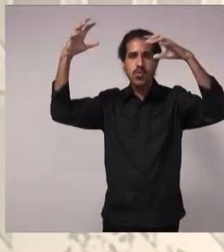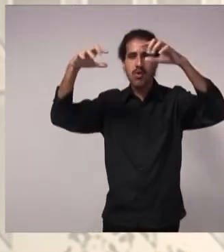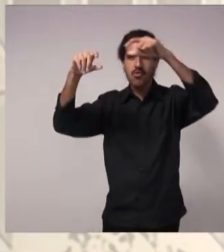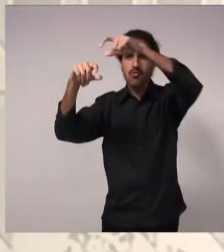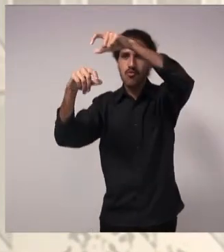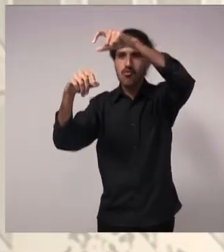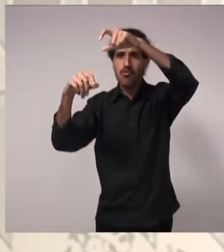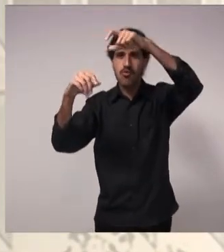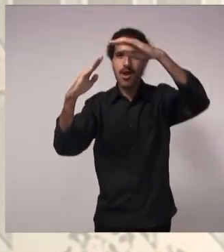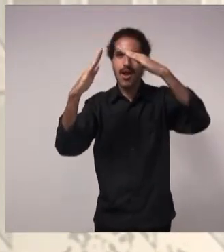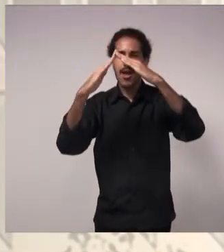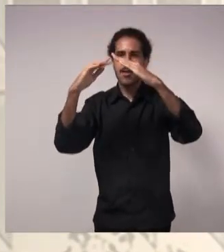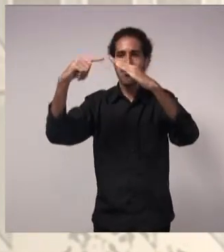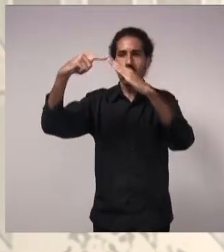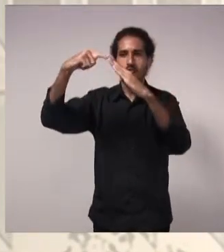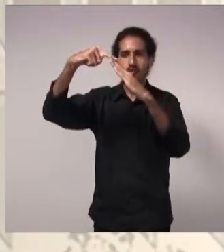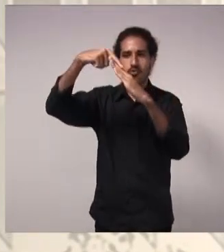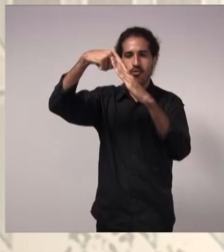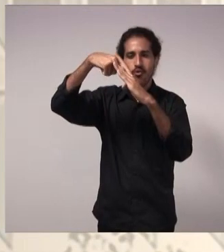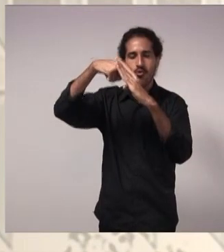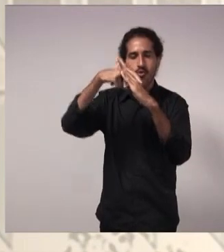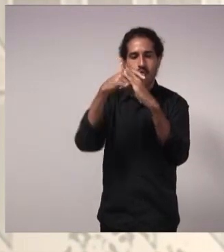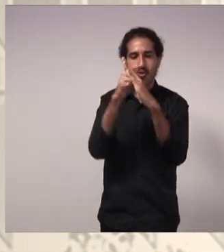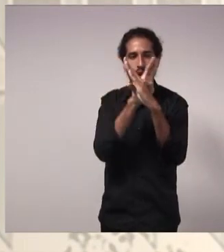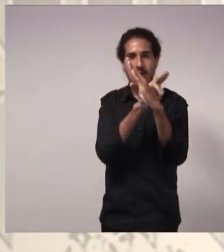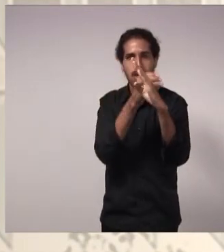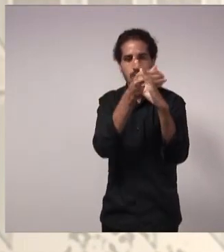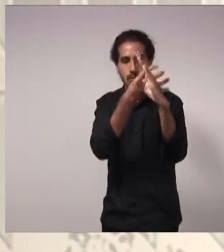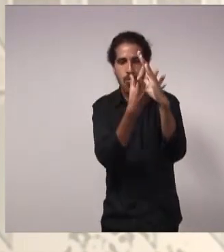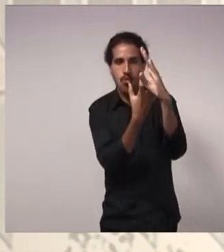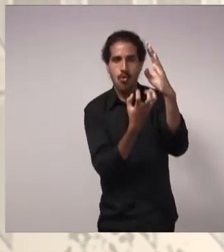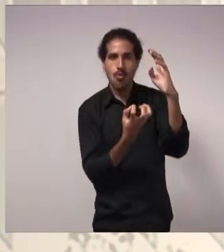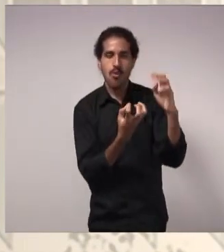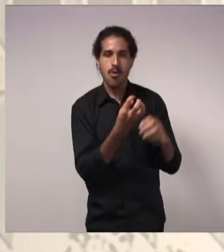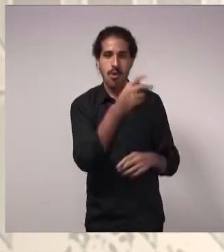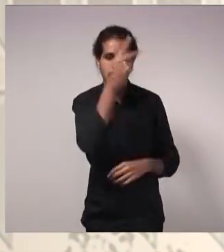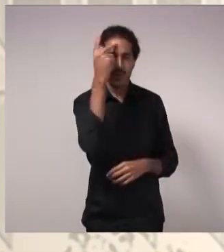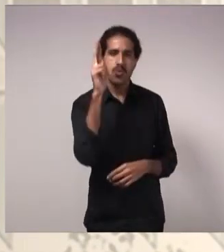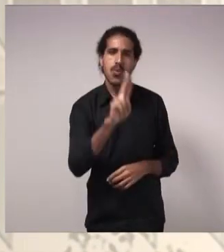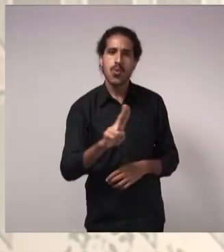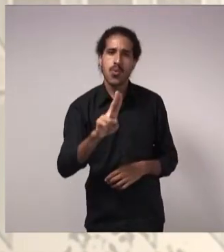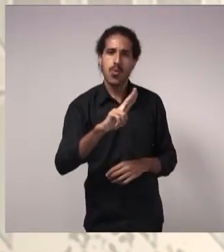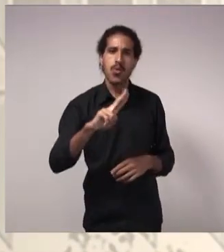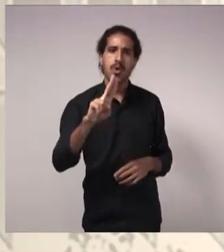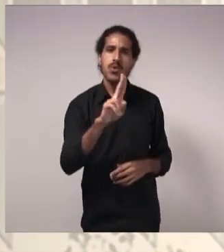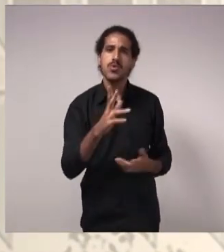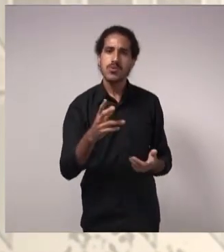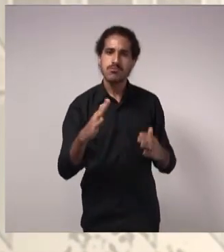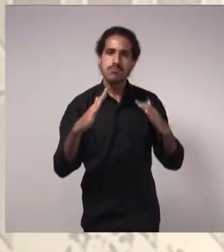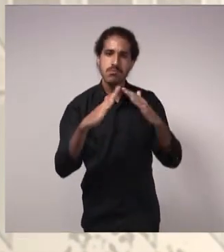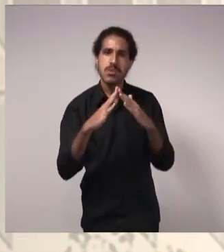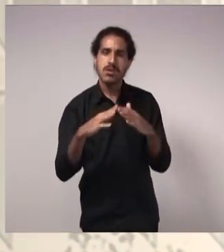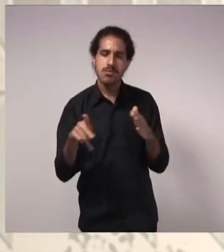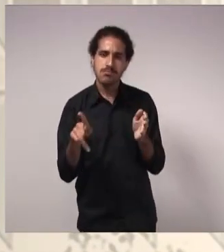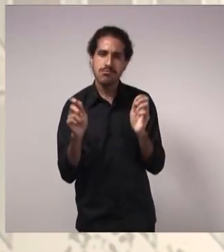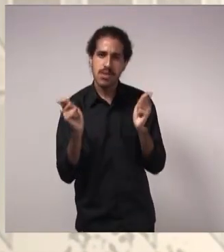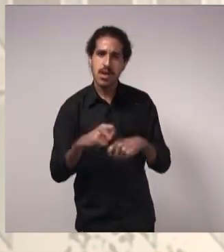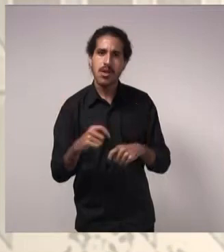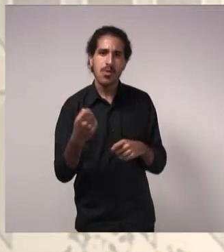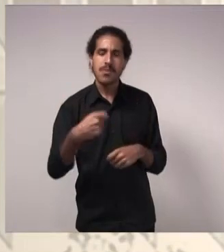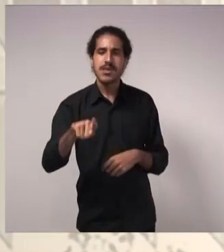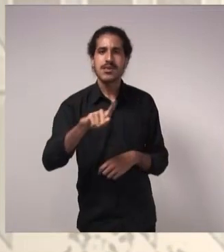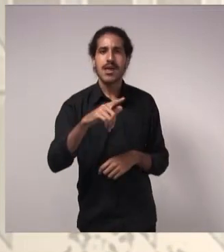utilizar, por exemplo, em descarga sanitária. Então, descarga sanitária não precisa ter uma qualidade de água potável para ser